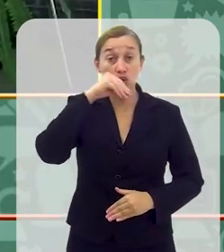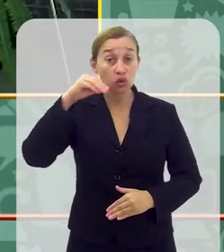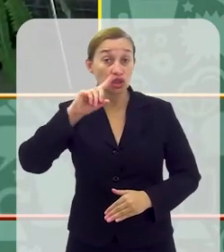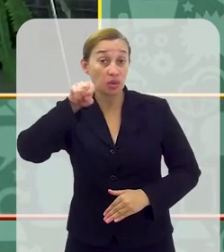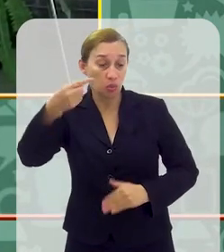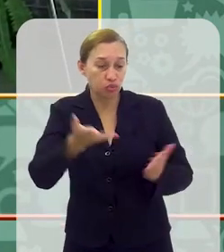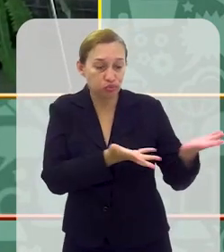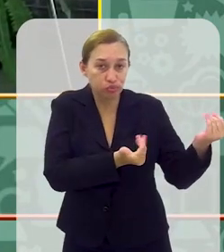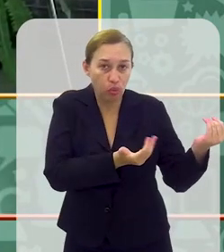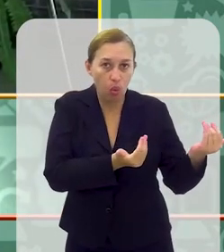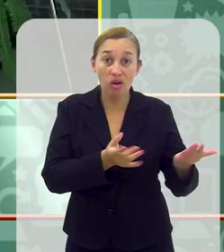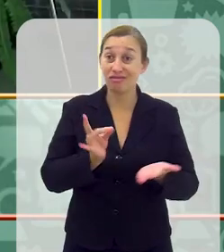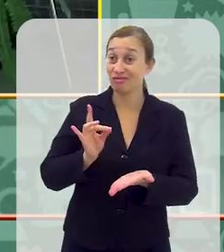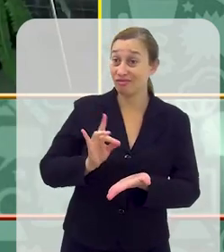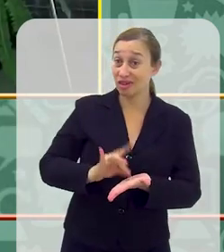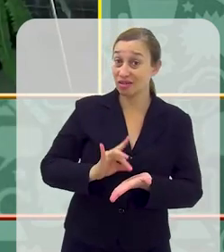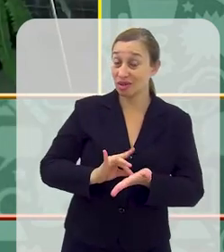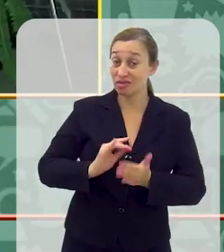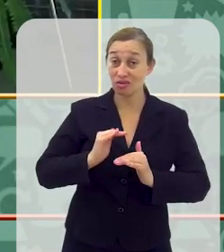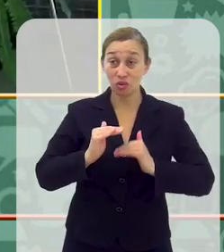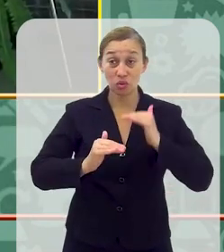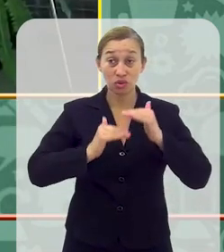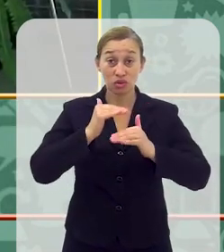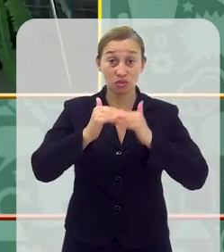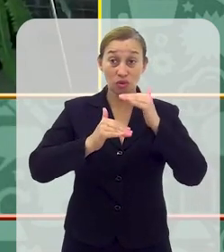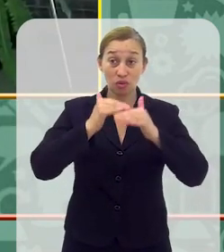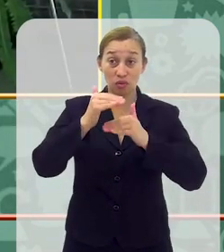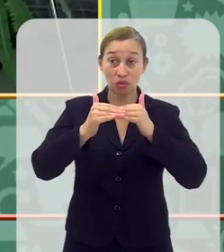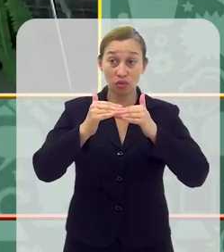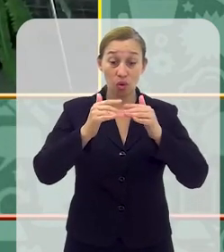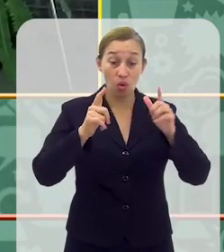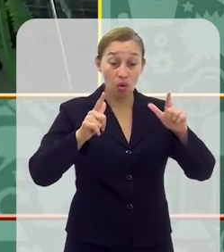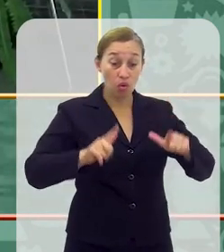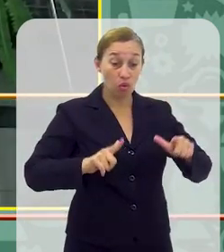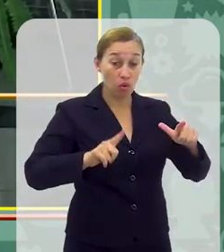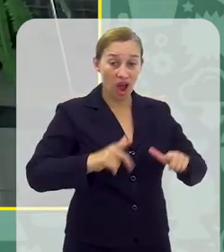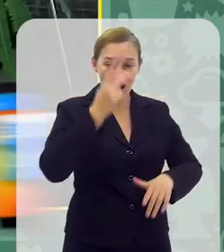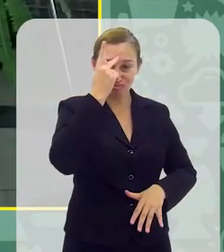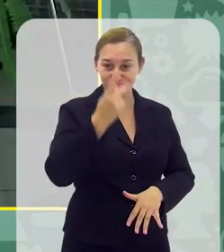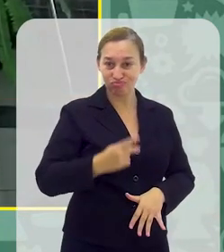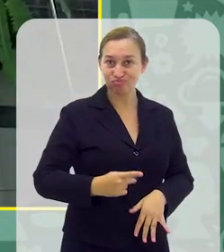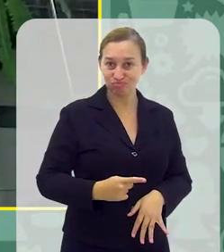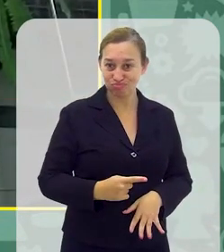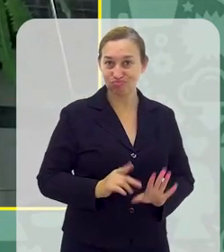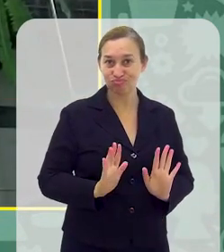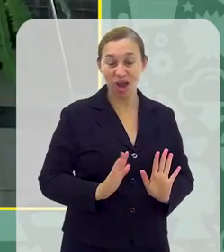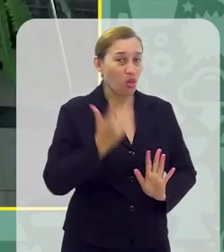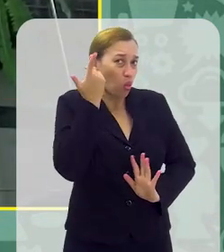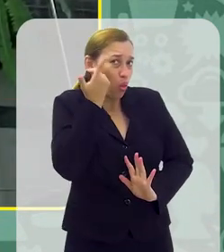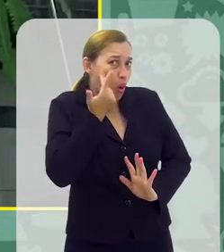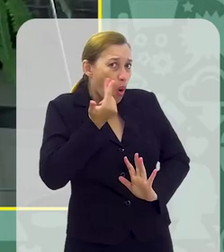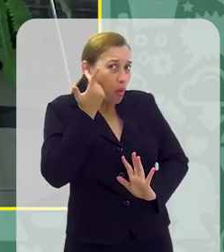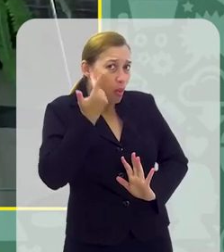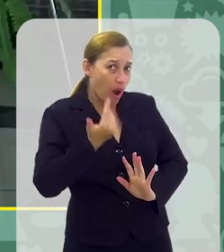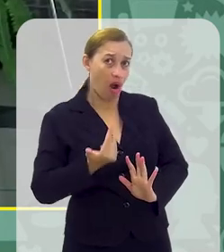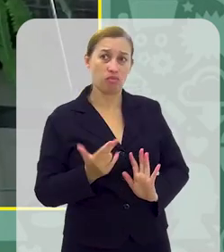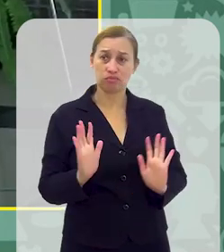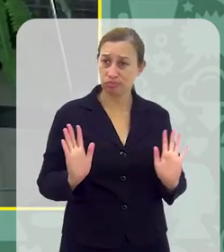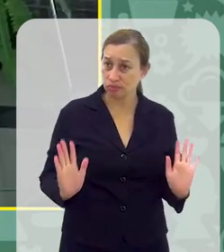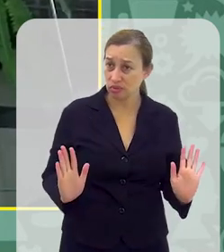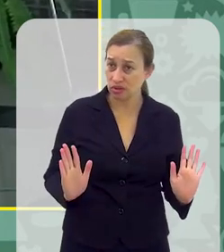juventude Eles vão realmente desenvolvendo espaços privativos Isso é natural,